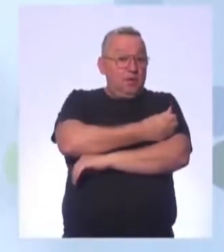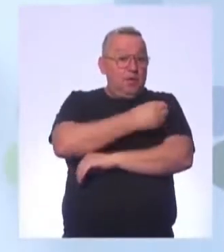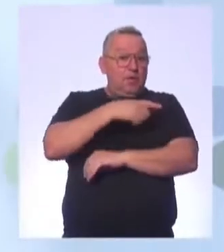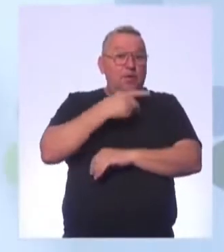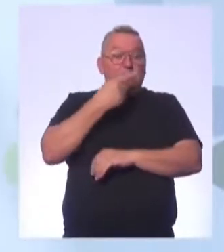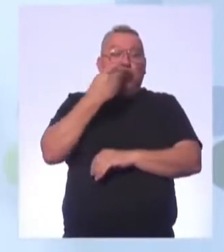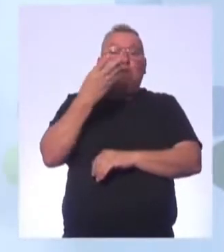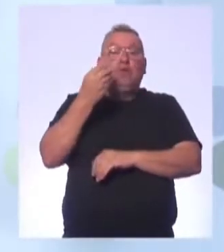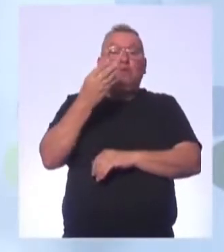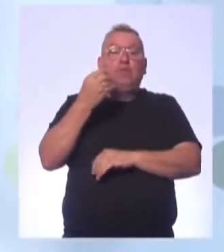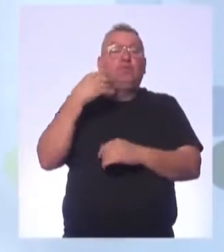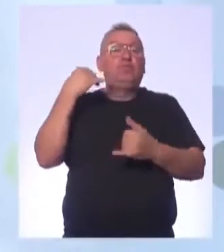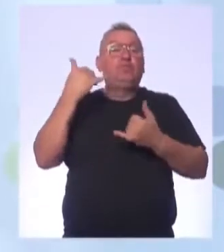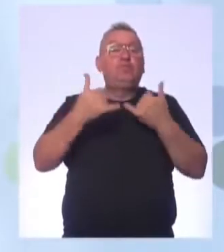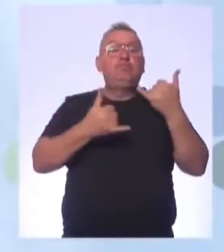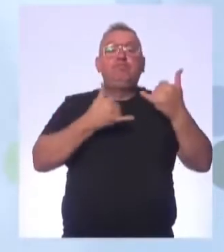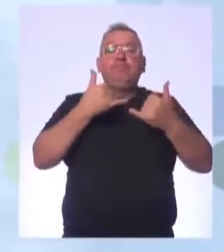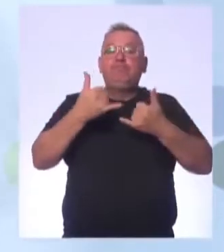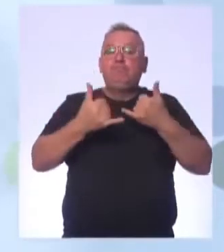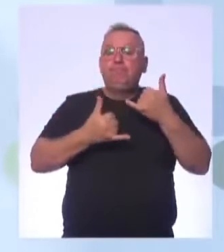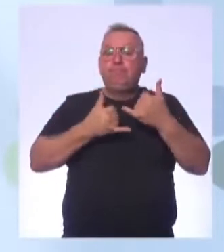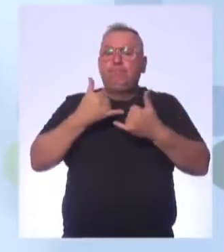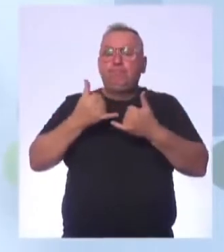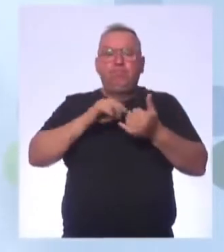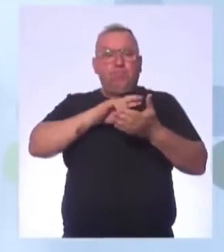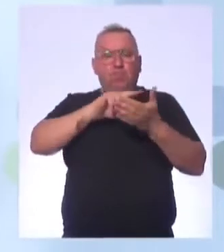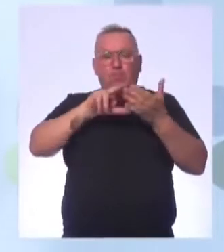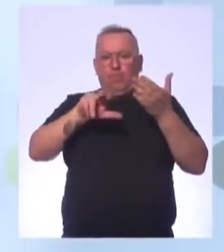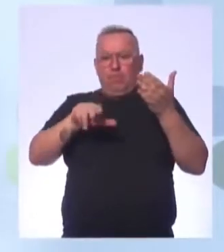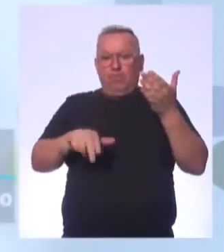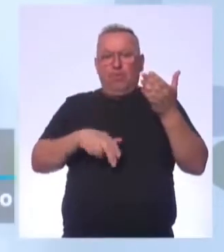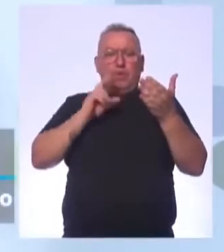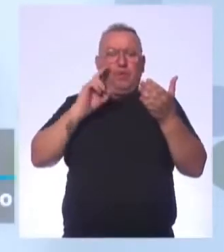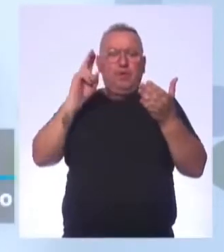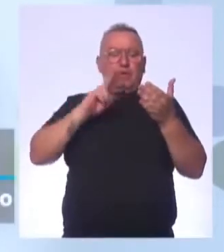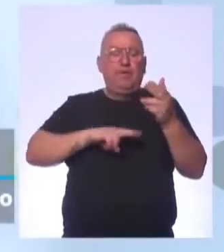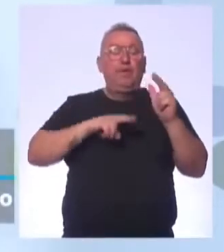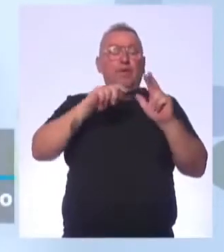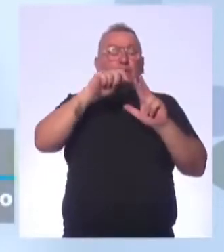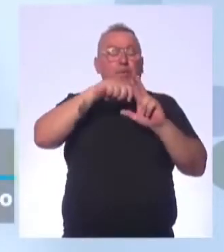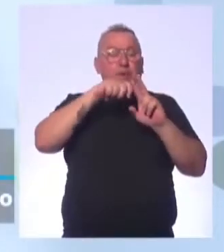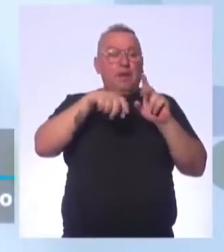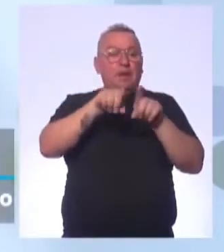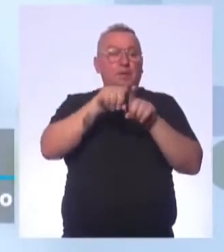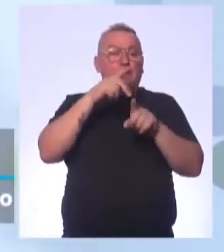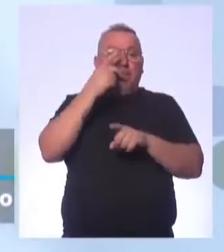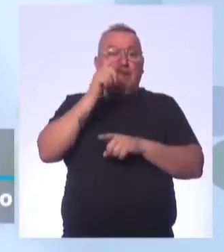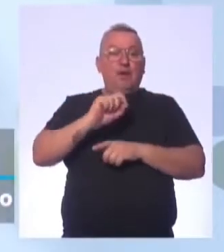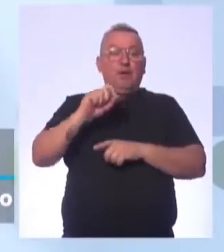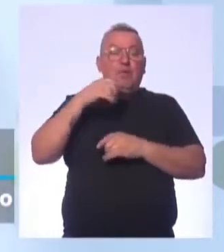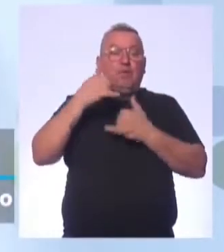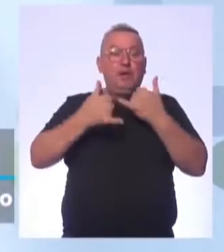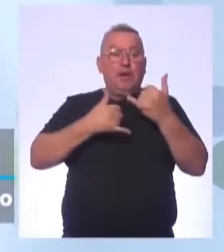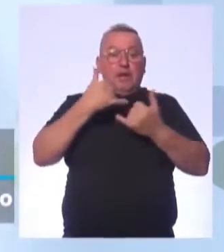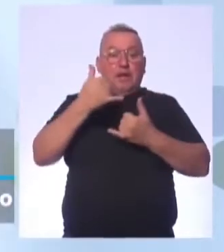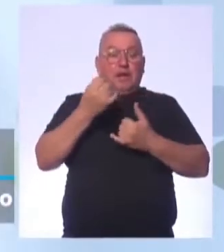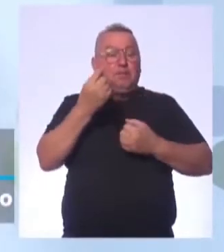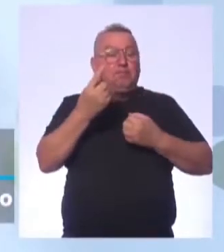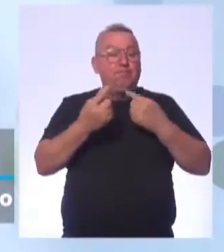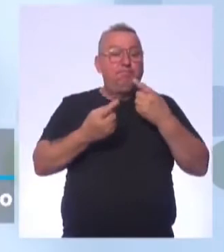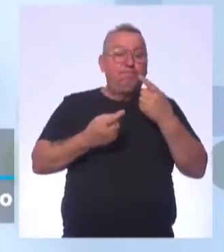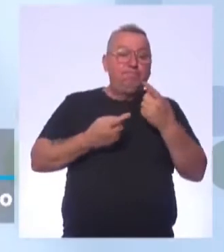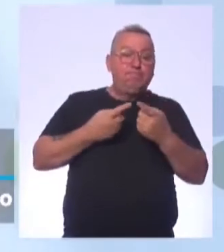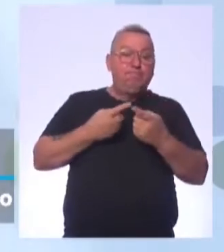falado bastante das brincadeiras, não foi? Nós viemos aí nesse bimestre, esse começo de bimestre, falando disso, de brincadeiras, de alguns jogos.